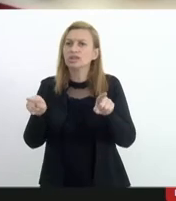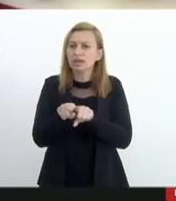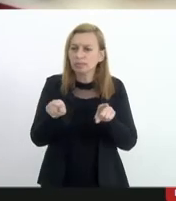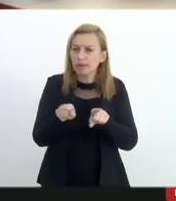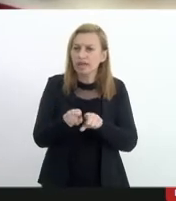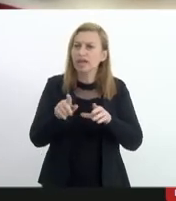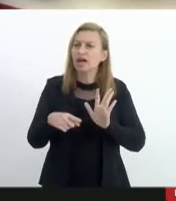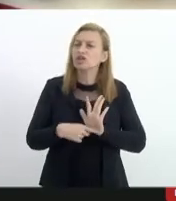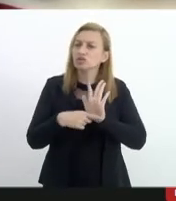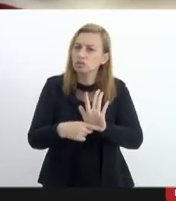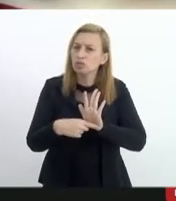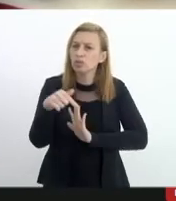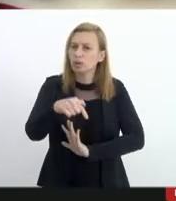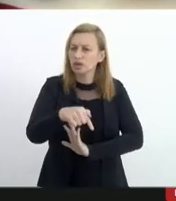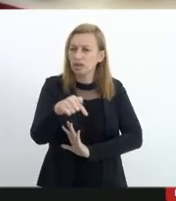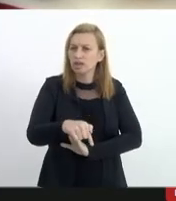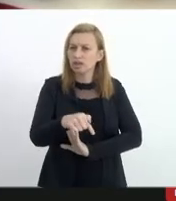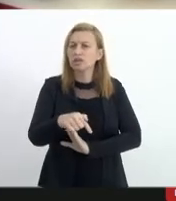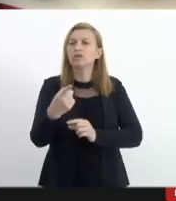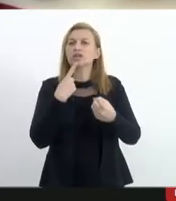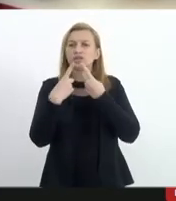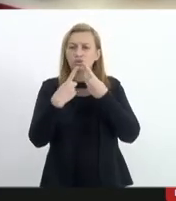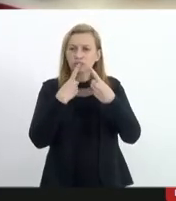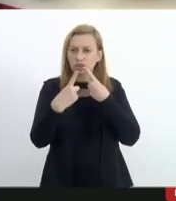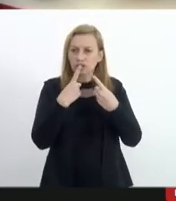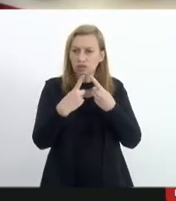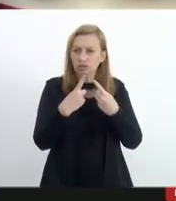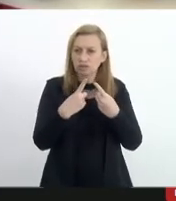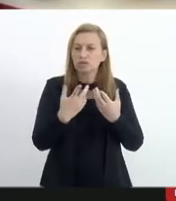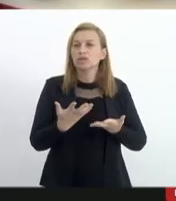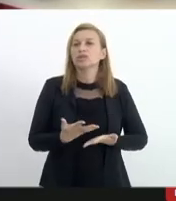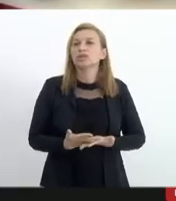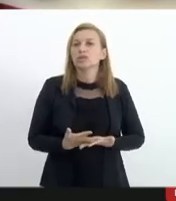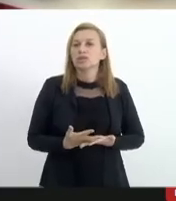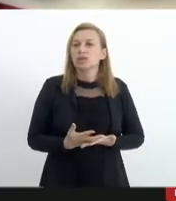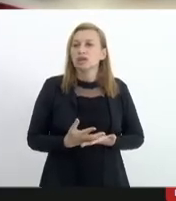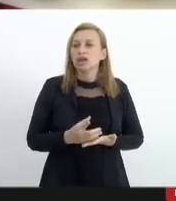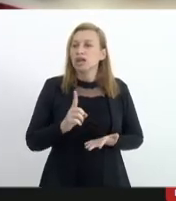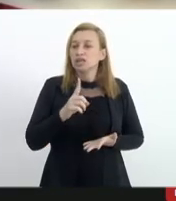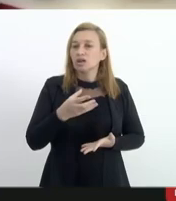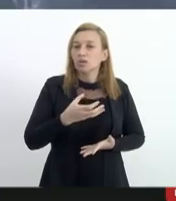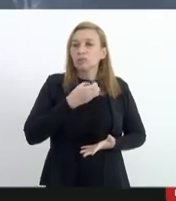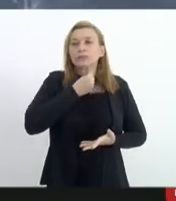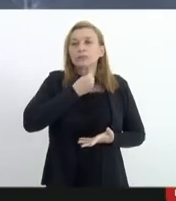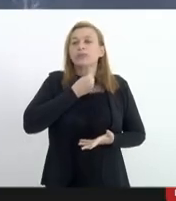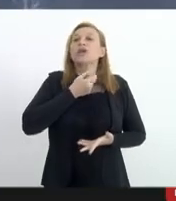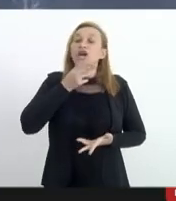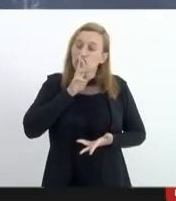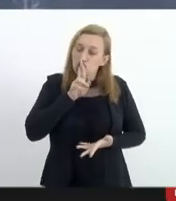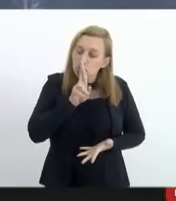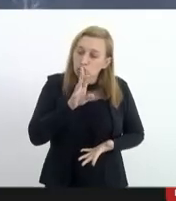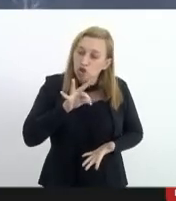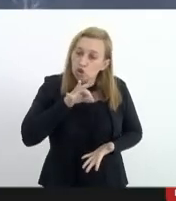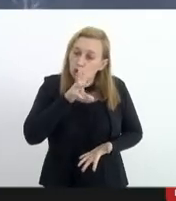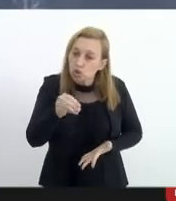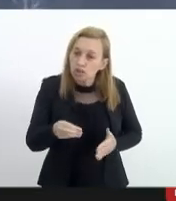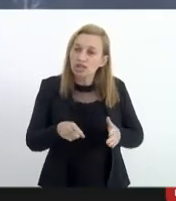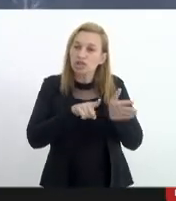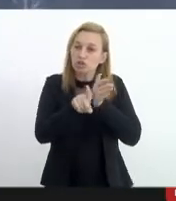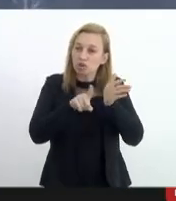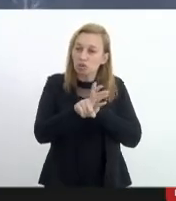contribuíram aqui com o nosso debate que não se refutaram a responder nenhuma das perguntas aqui